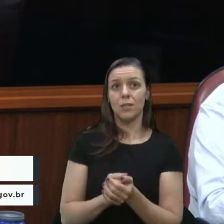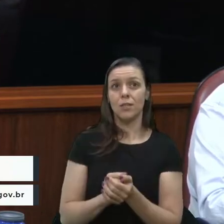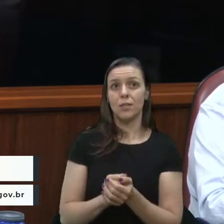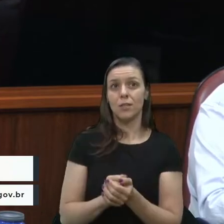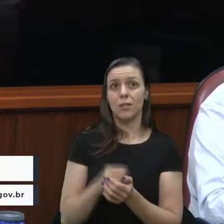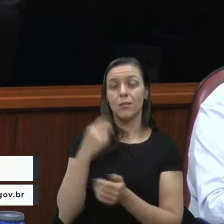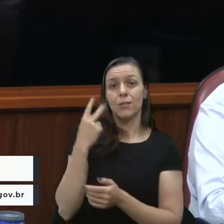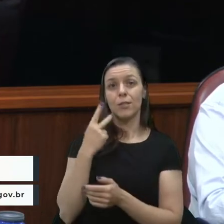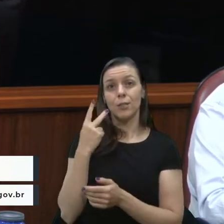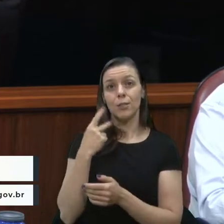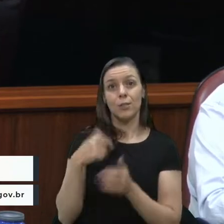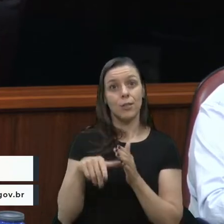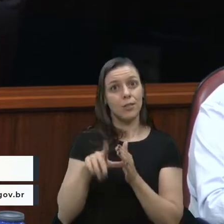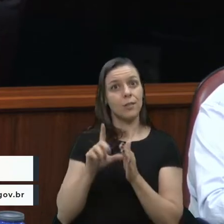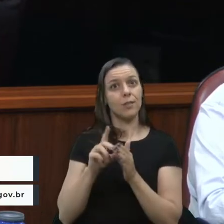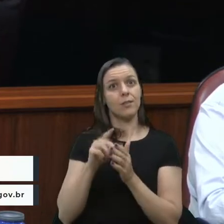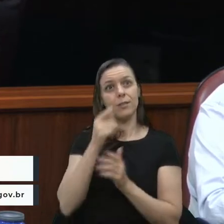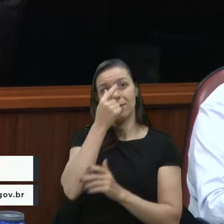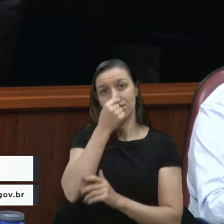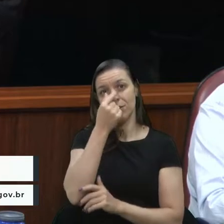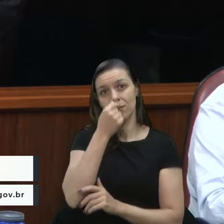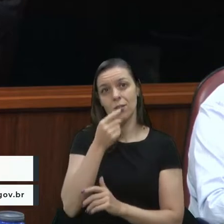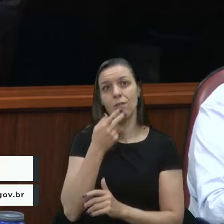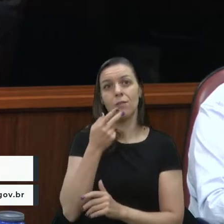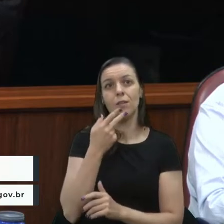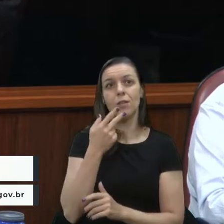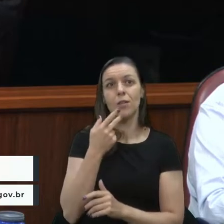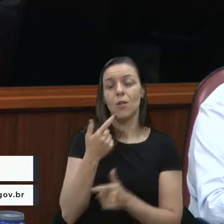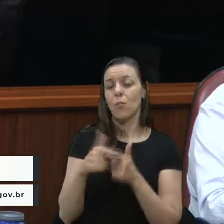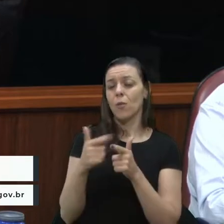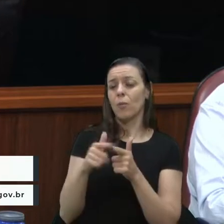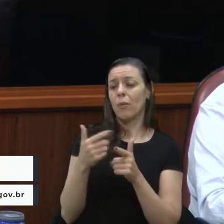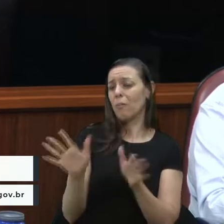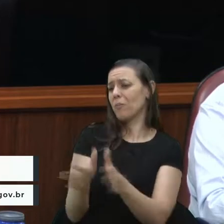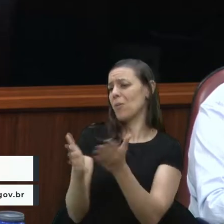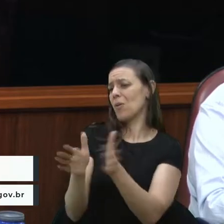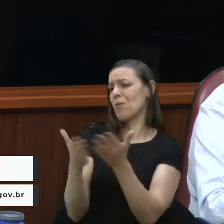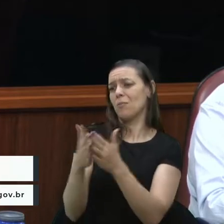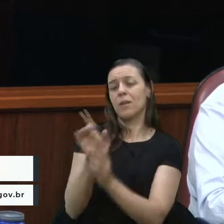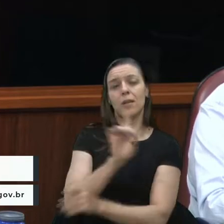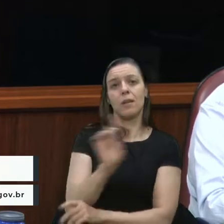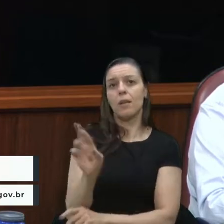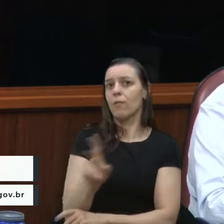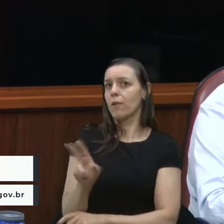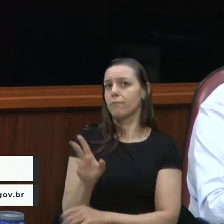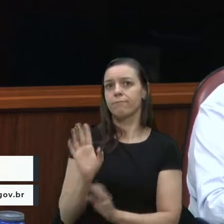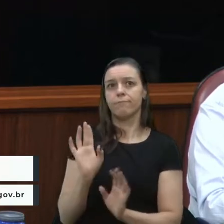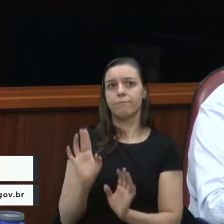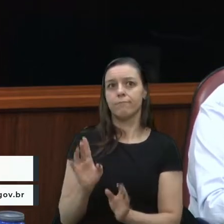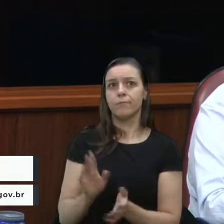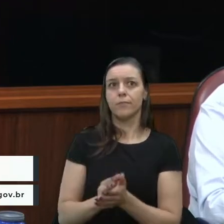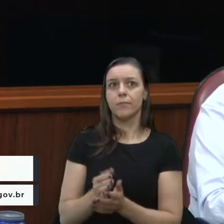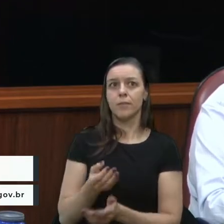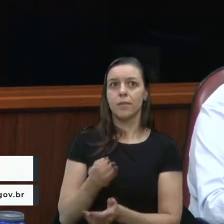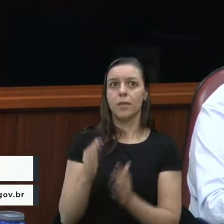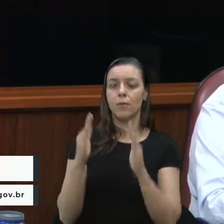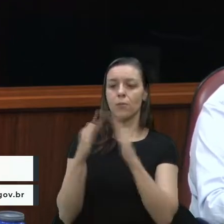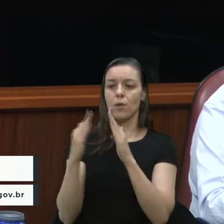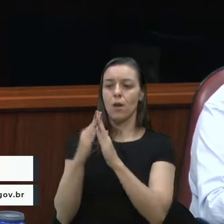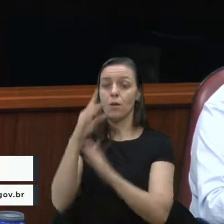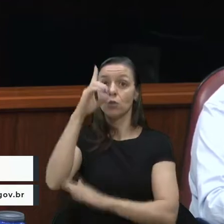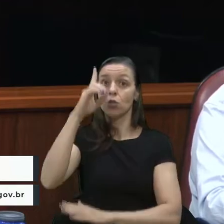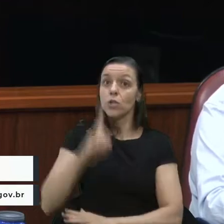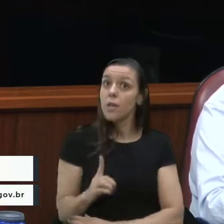vereador que me antecedeu aqui, o vereador Fantinel, falou isso, de que o problema é os pobres e não são. A habitação é um